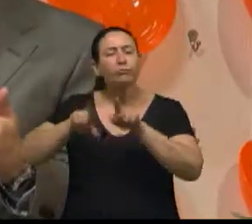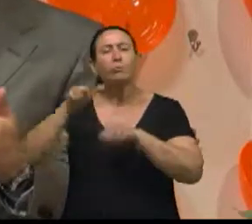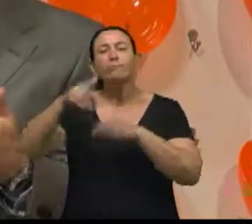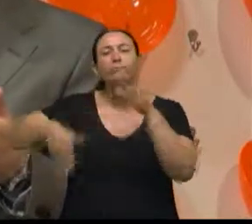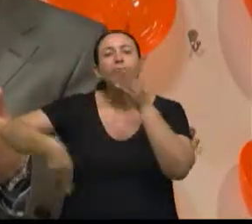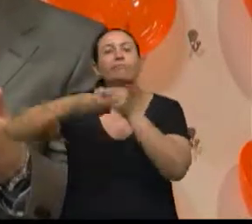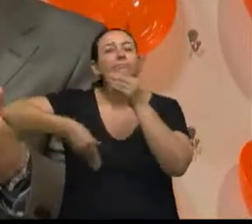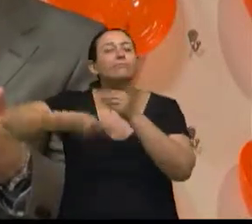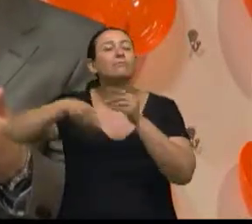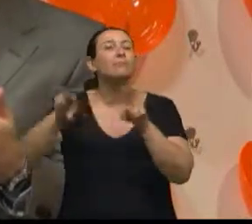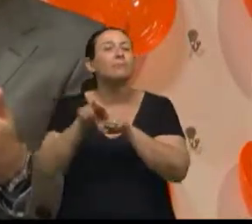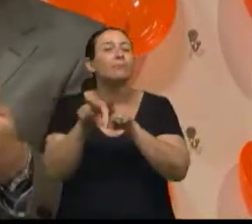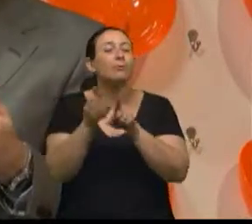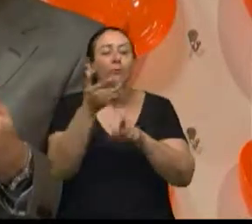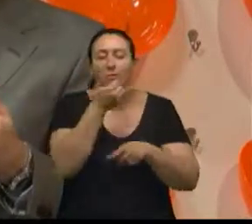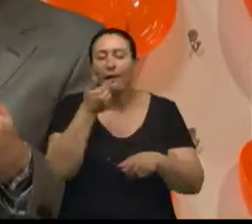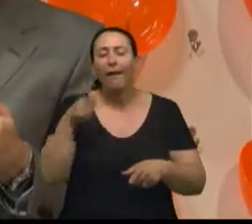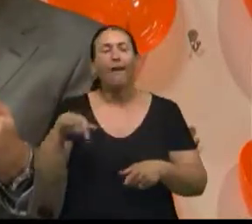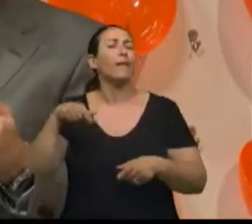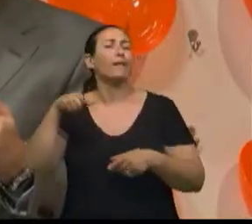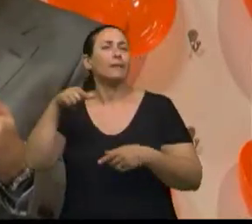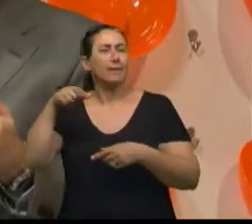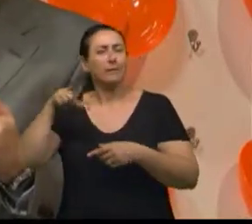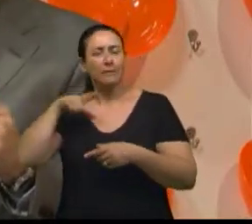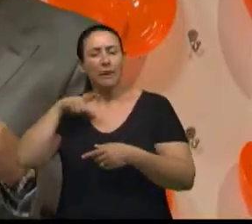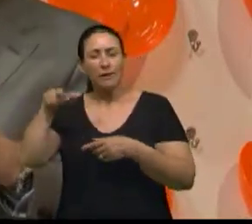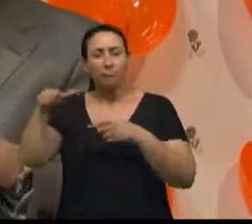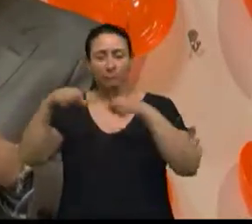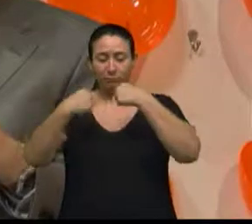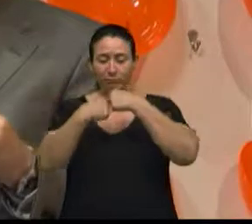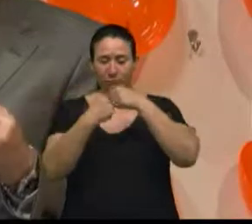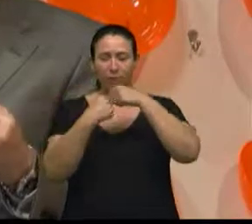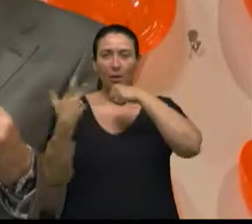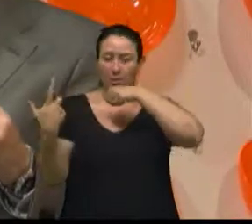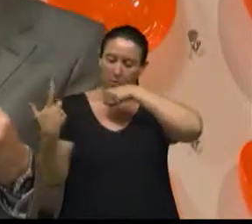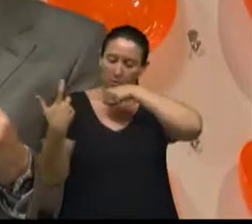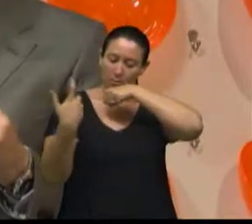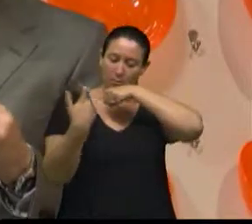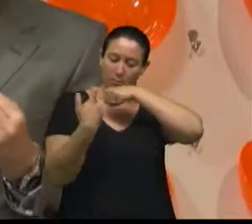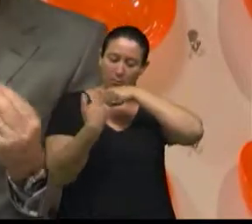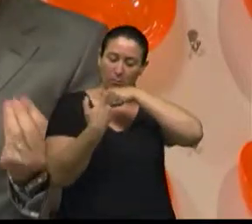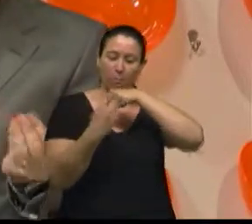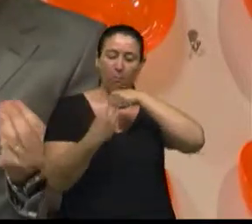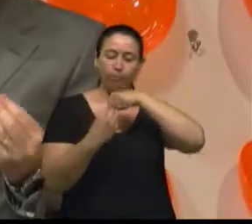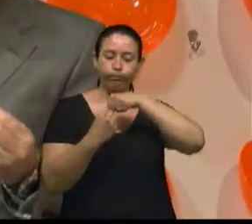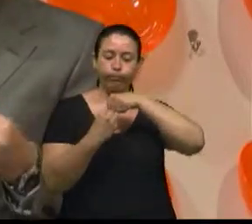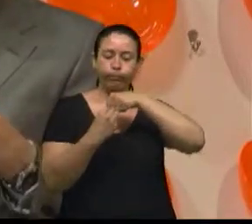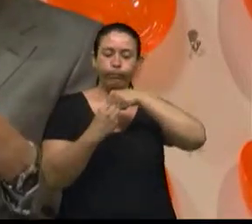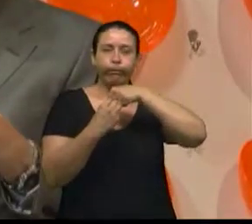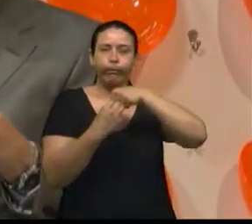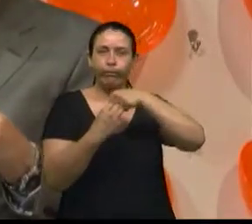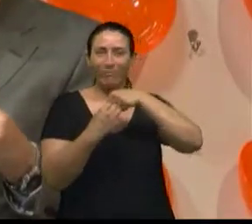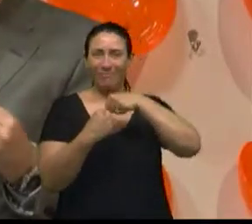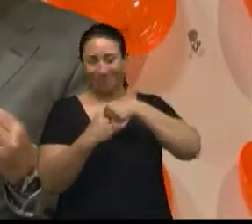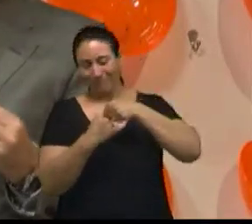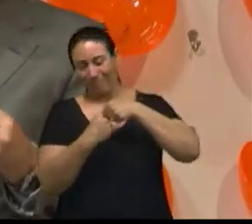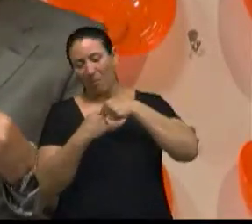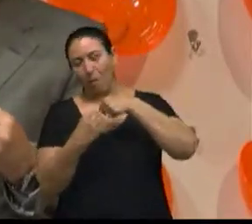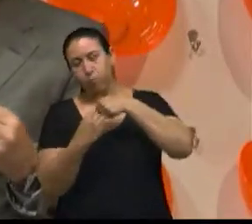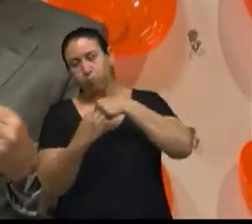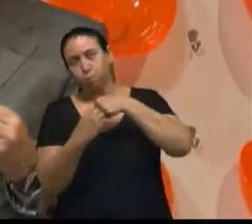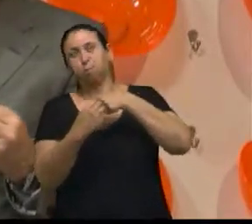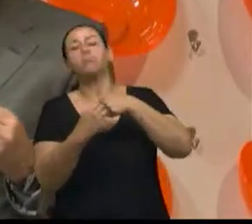que é o ácido hialurônico, que se injeta dentro do joelho. Isso tudo previne para evitar a cirurgia,